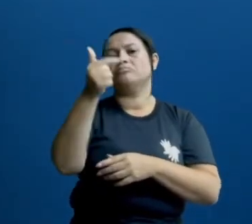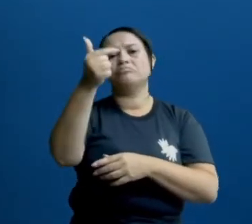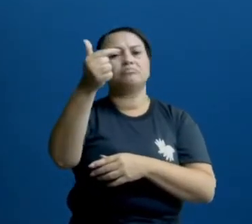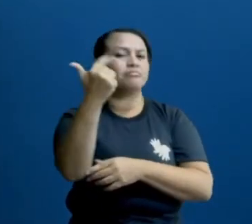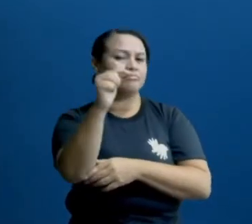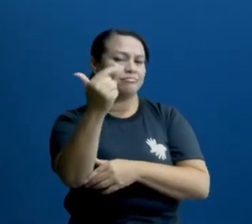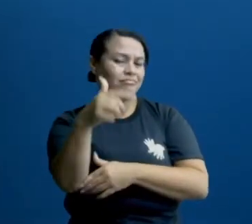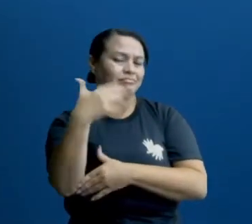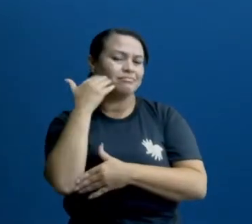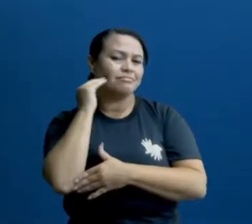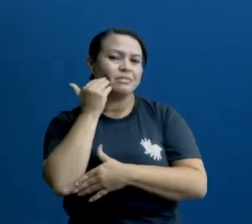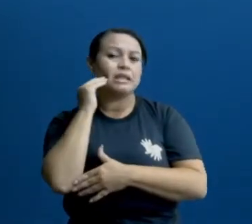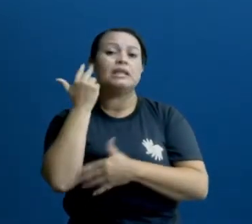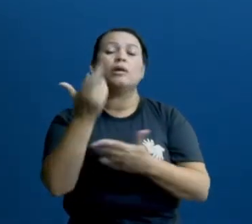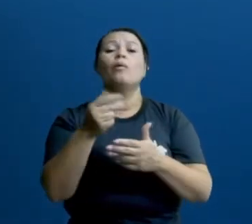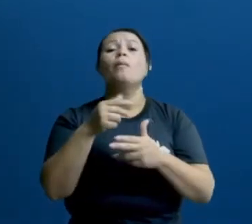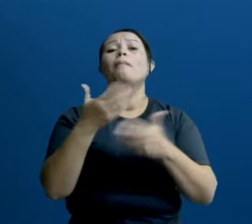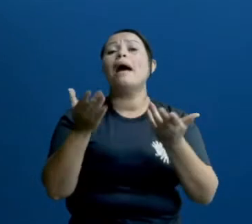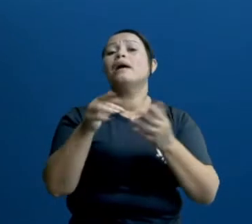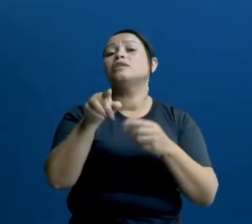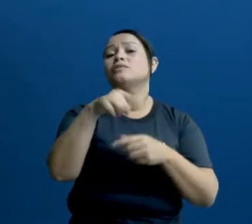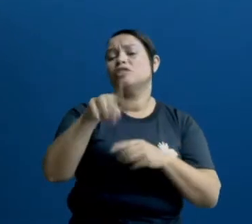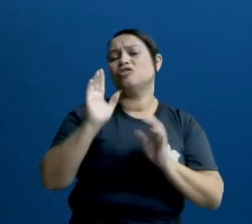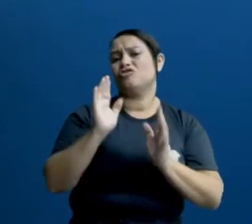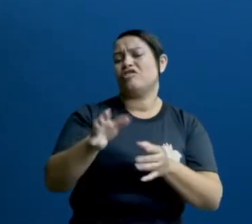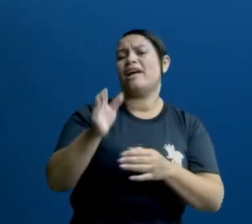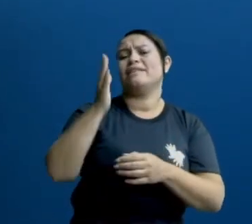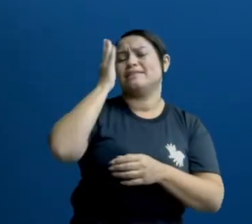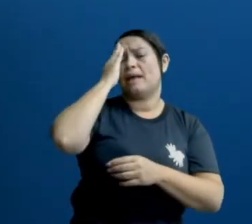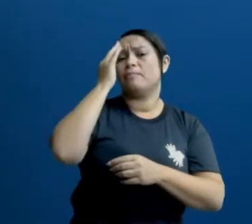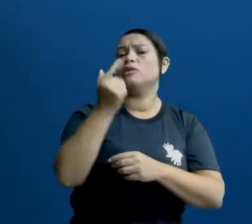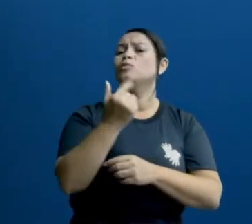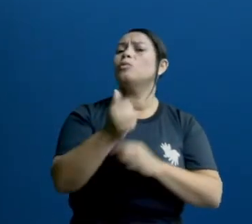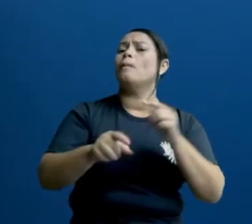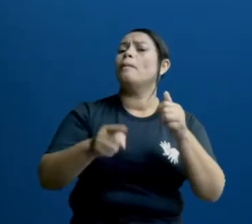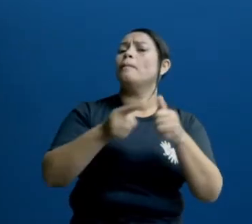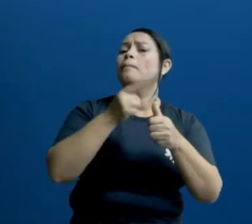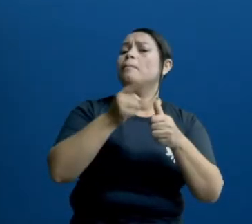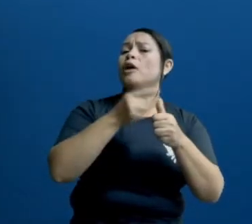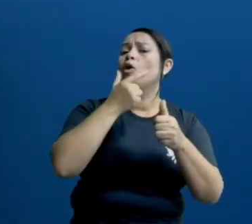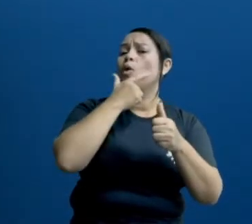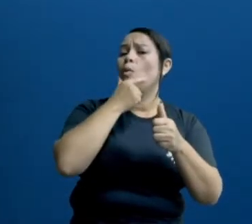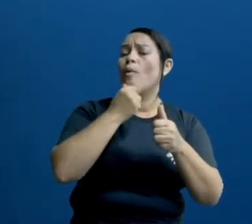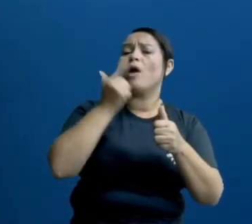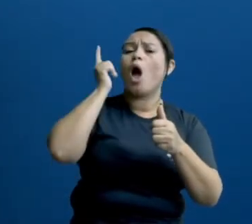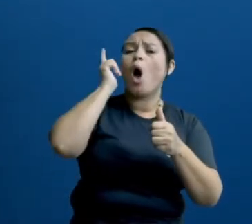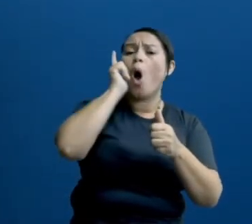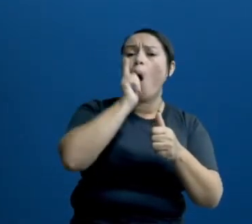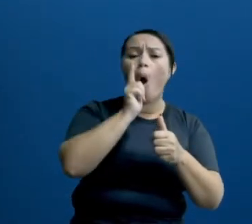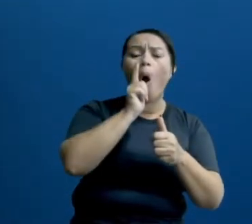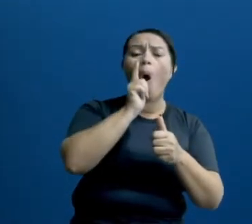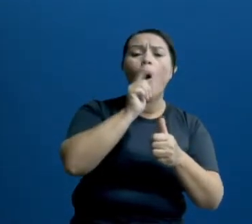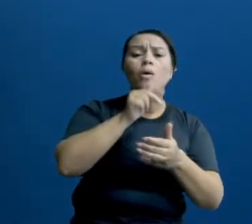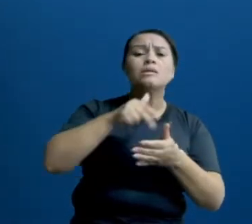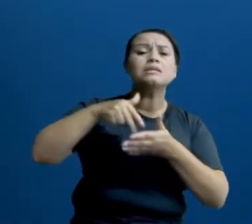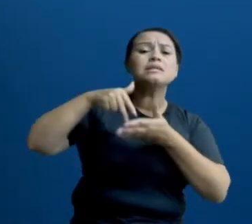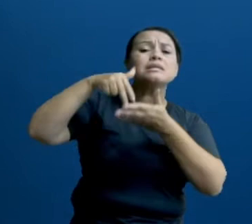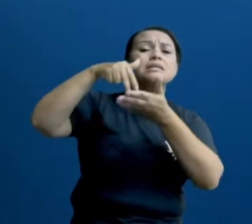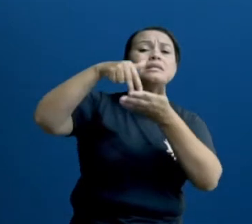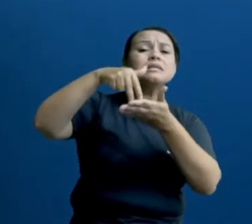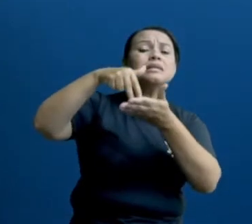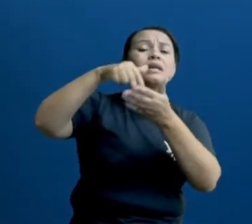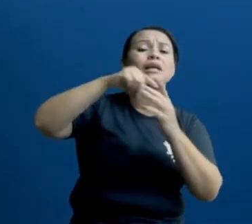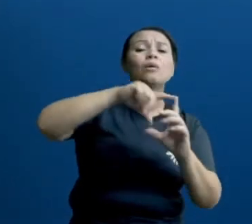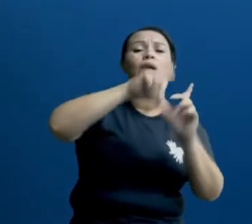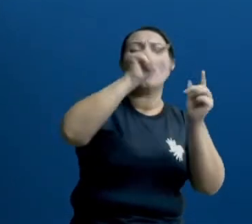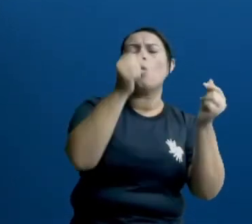devem ter ouvido, certo? Do primeiro homem que foi à Lua e conseguiu passar aí alguns dias,